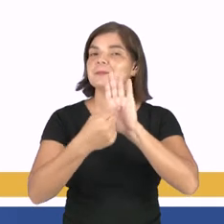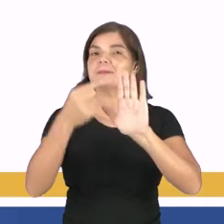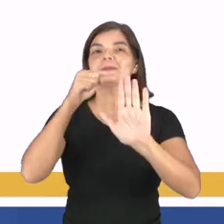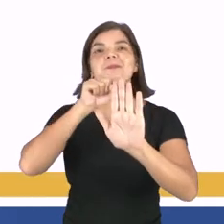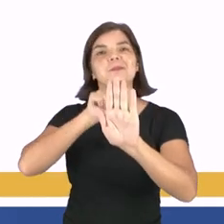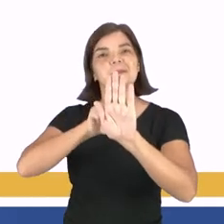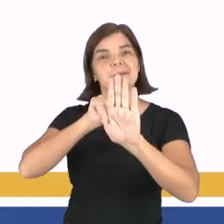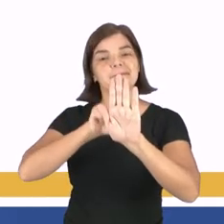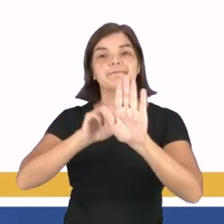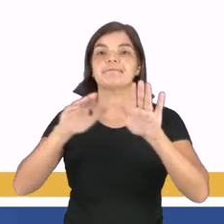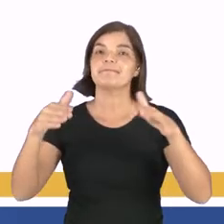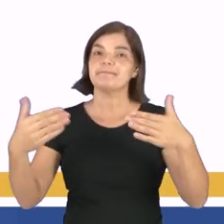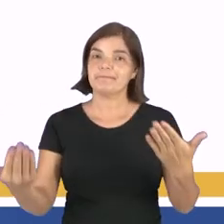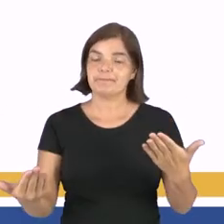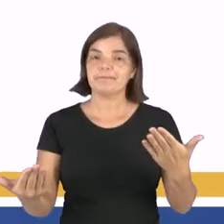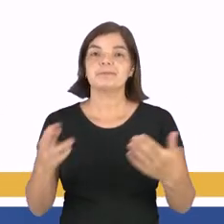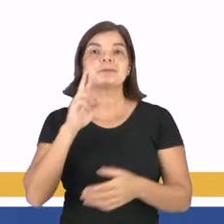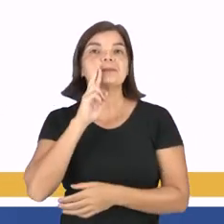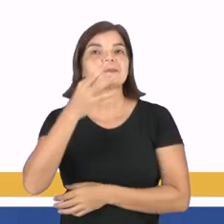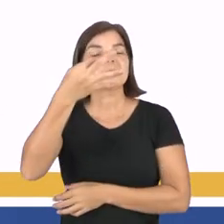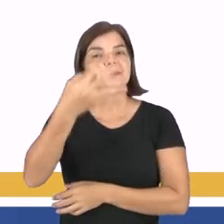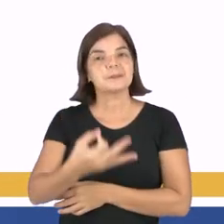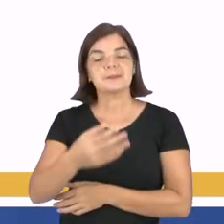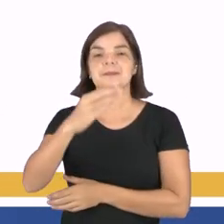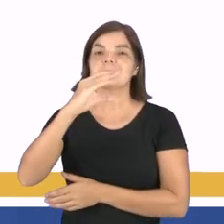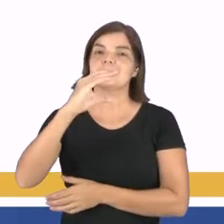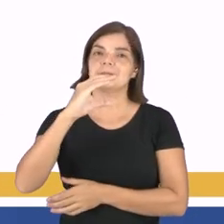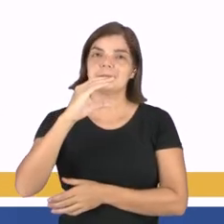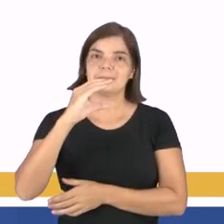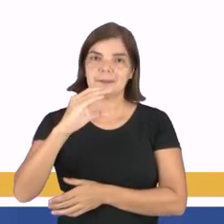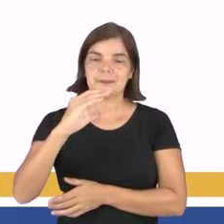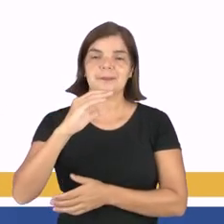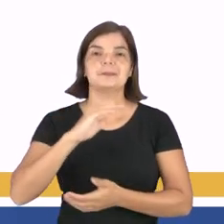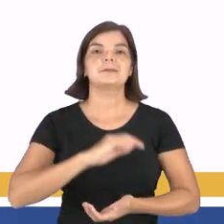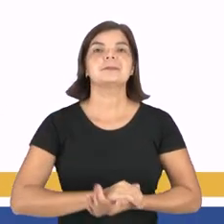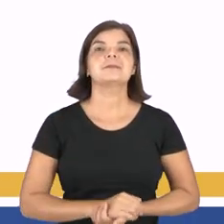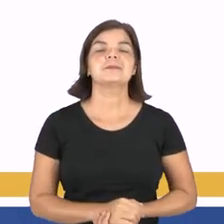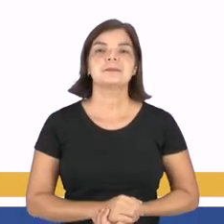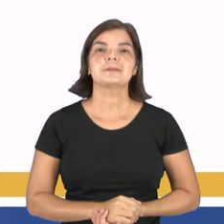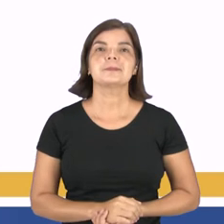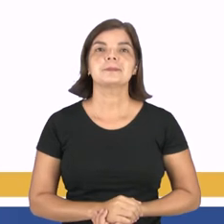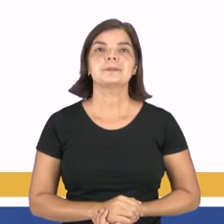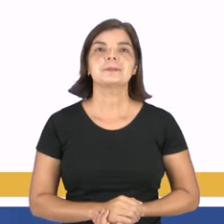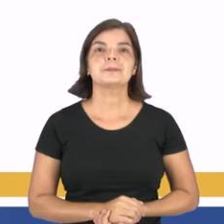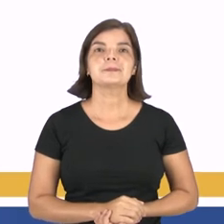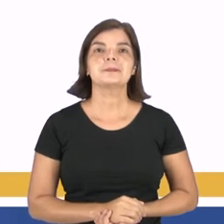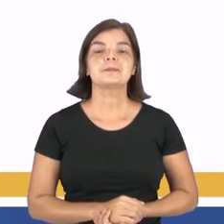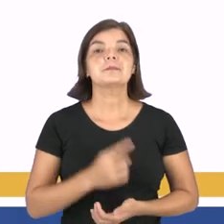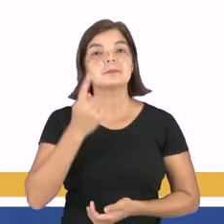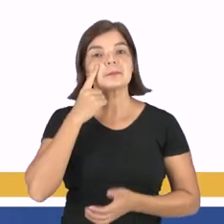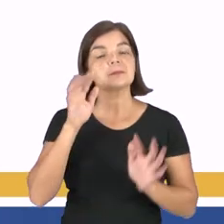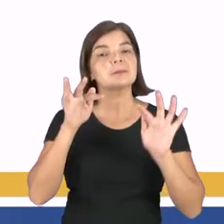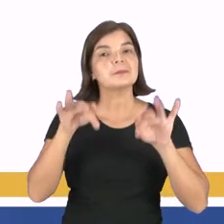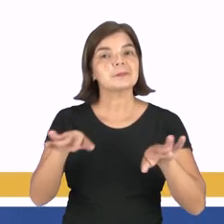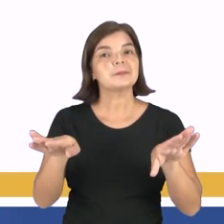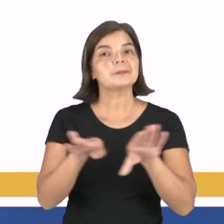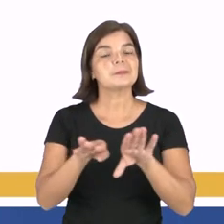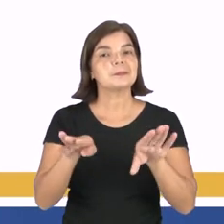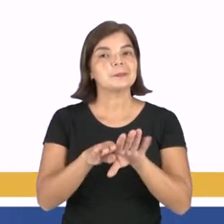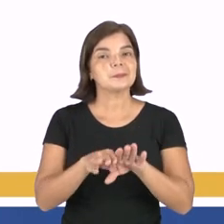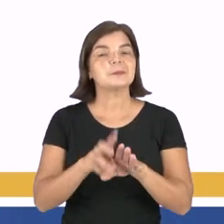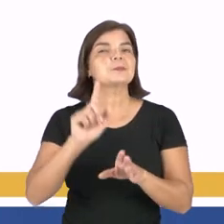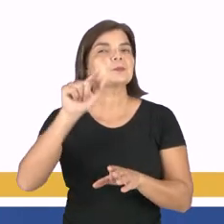a nossa alternativa correta é a letra C, metáfora. Para a gente finalizar, vamos fazer mais uma questão?